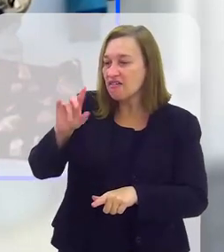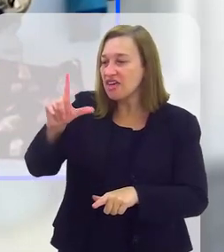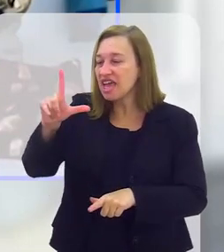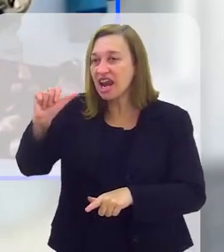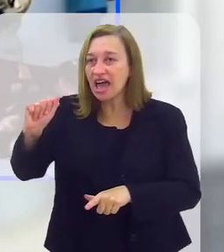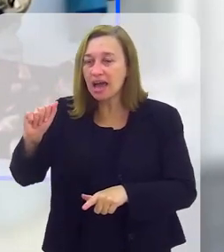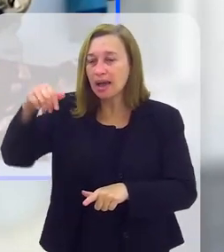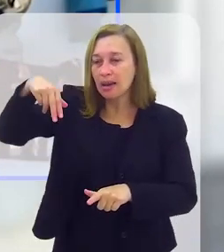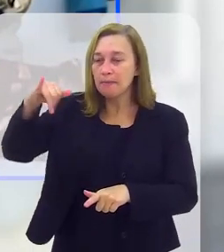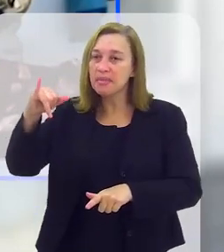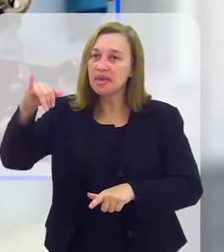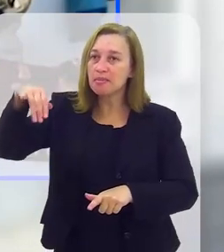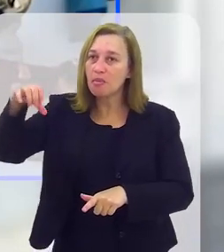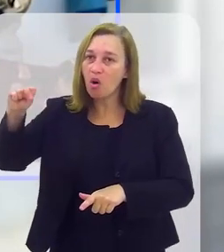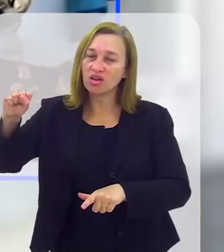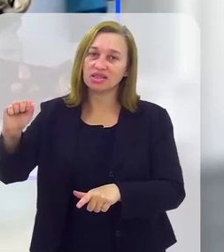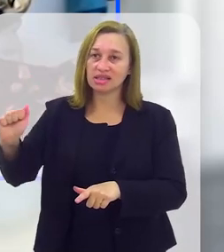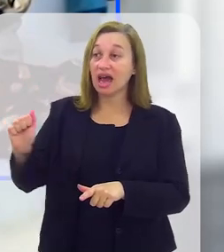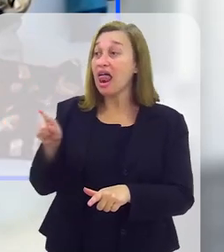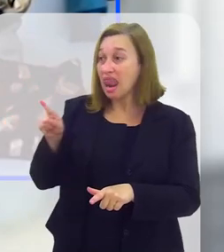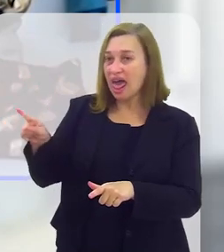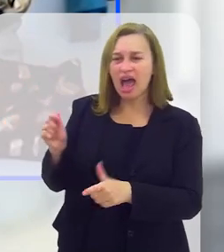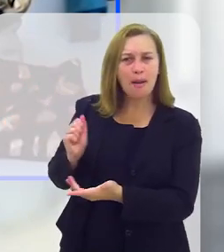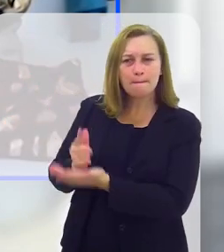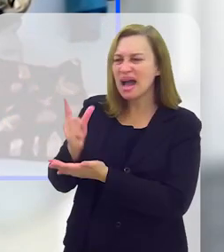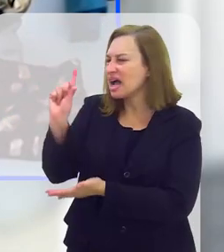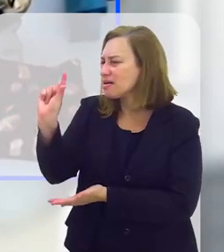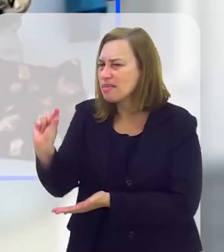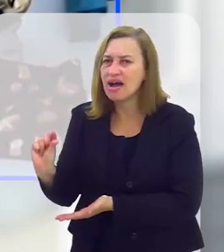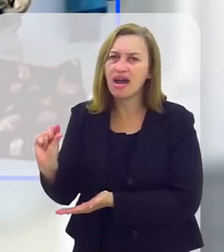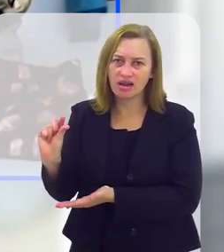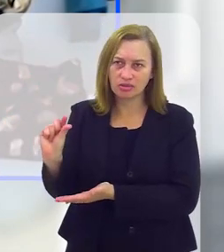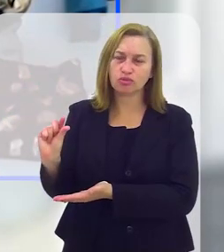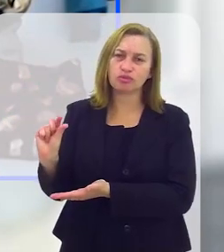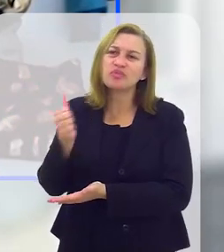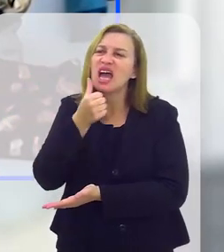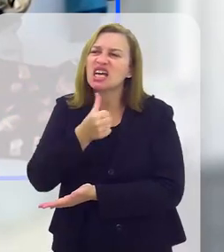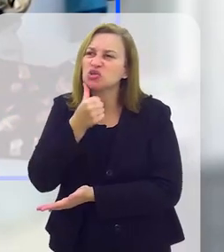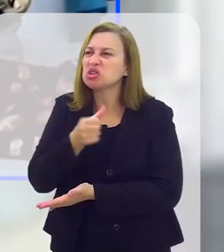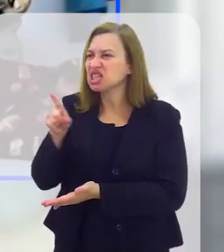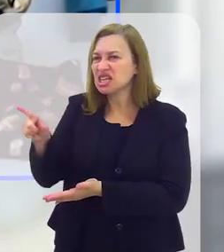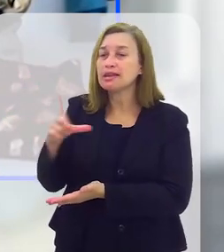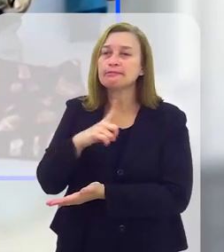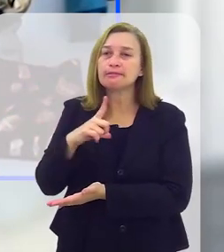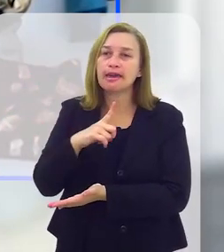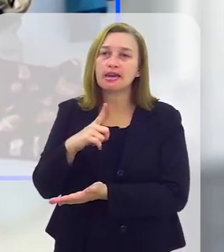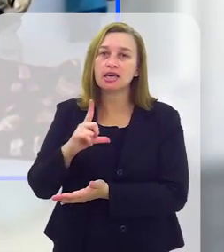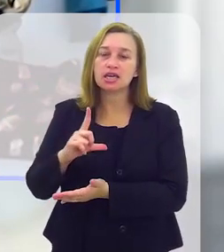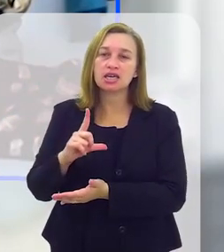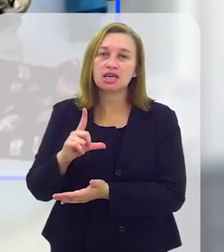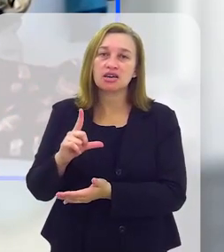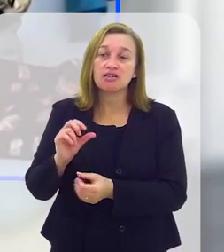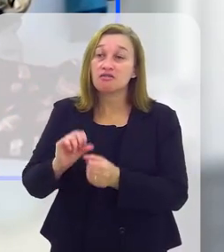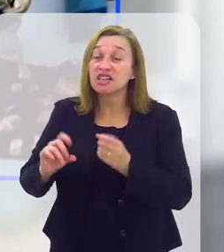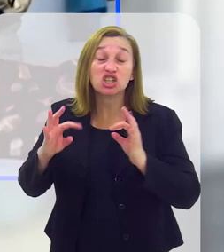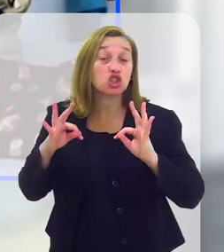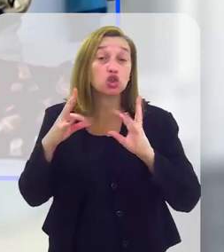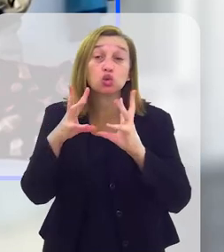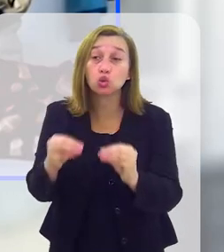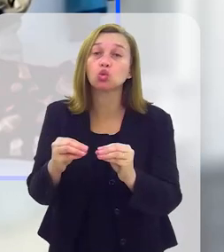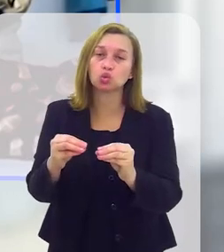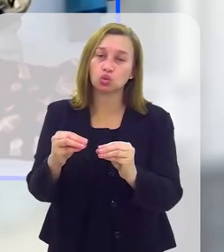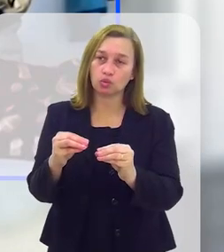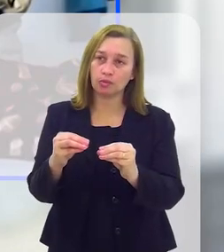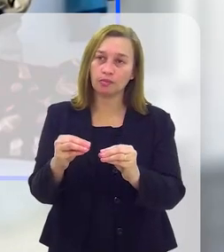o programa ali é um programa popular, é um programa muito barato e as meninas ali